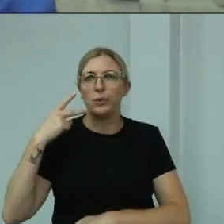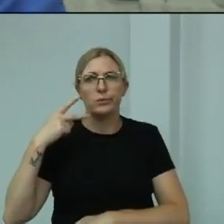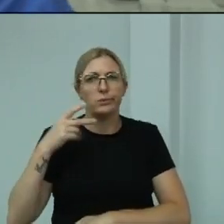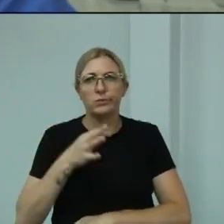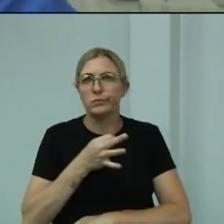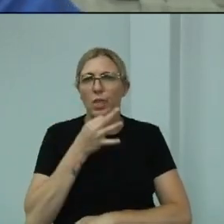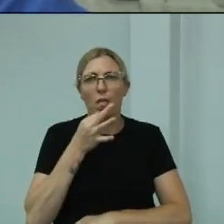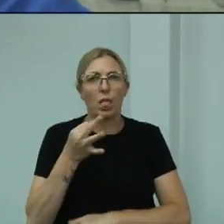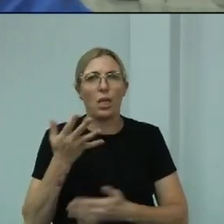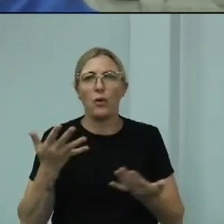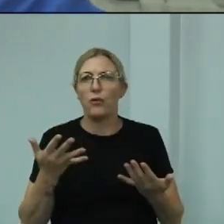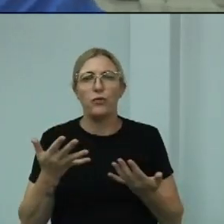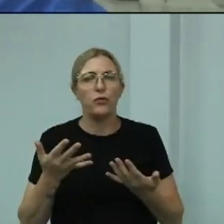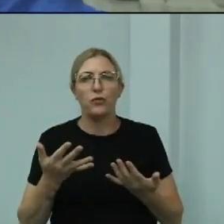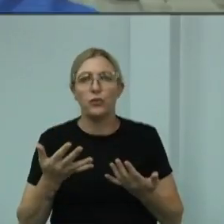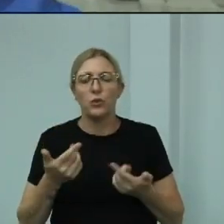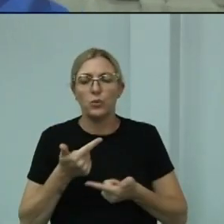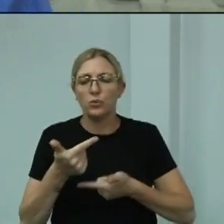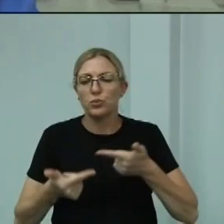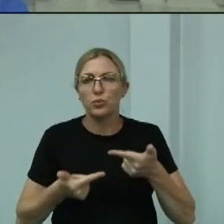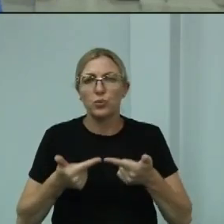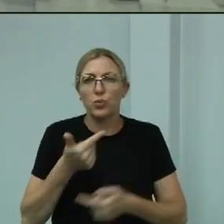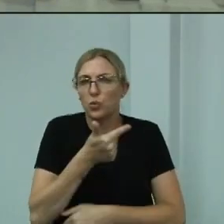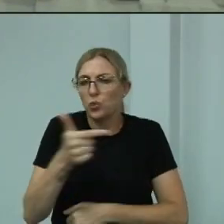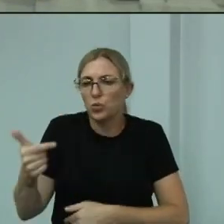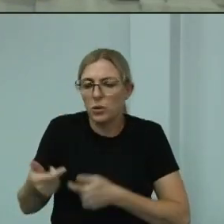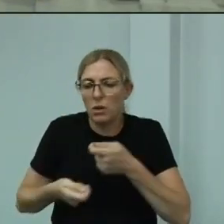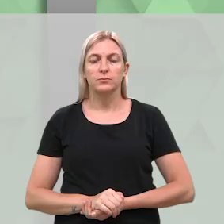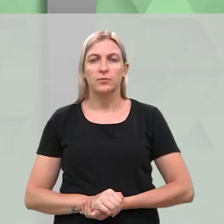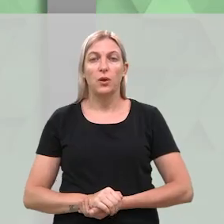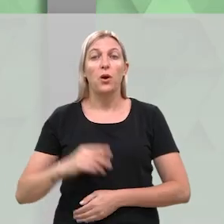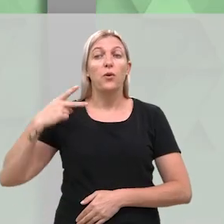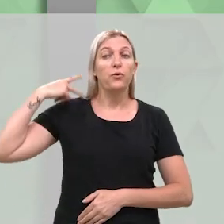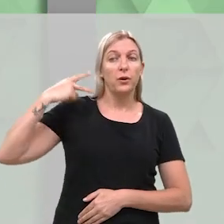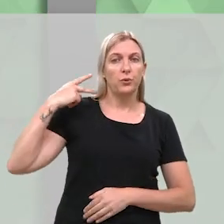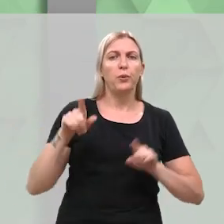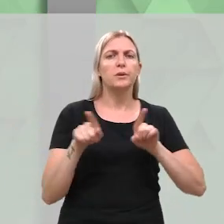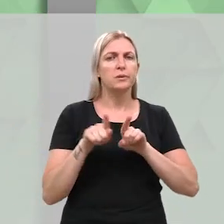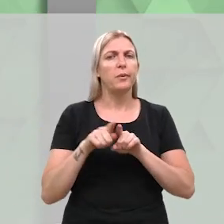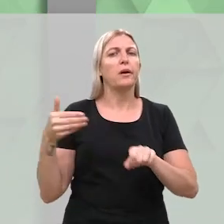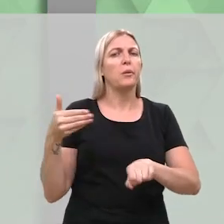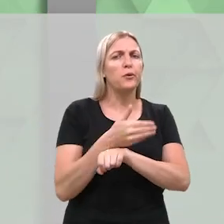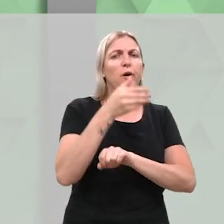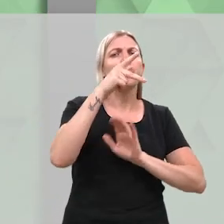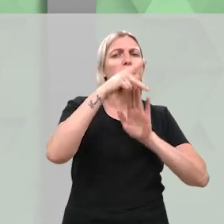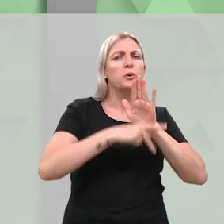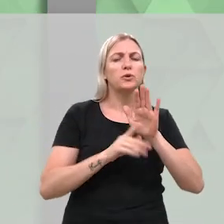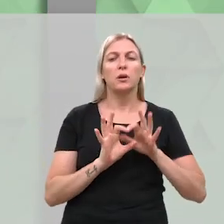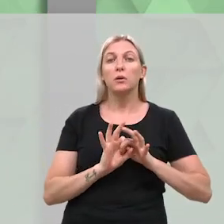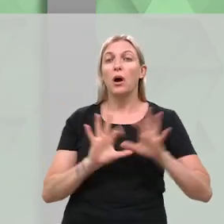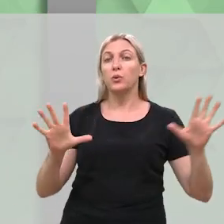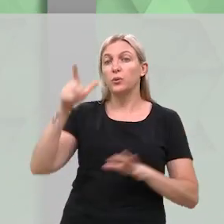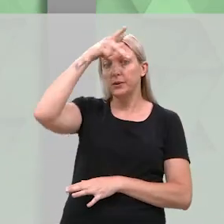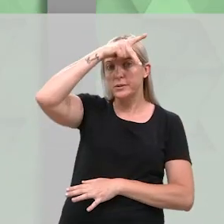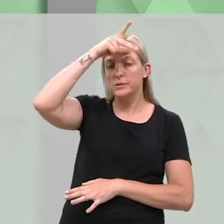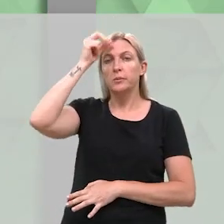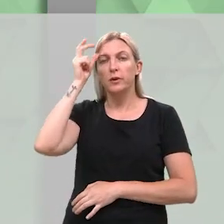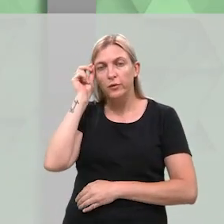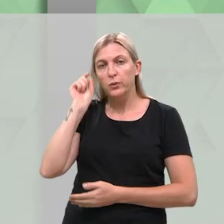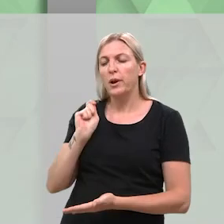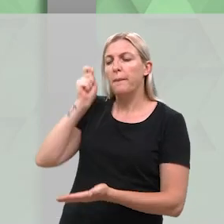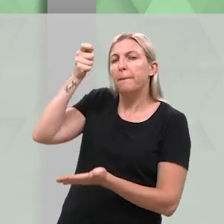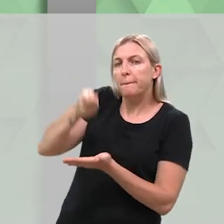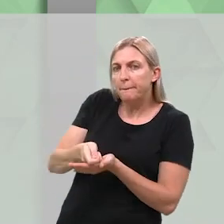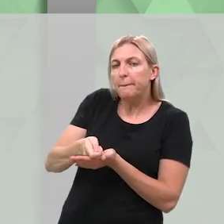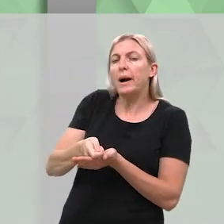Em Erechim, não sei quantos, mas são poucos os erechinenses que têm essa renda. Os vereadores também aprovaram projetos que autorizam o